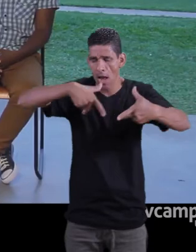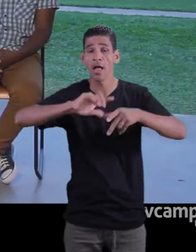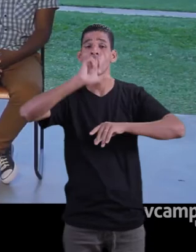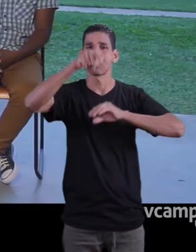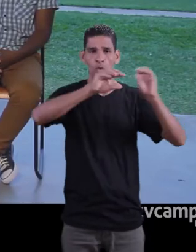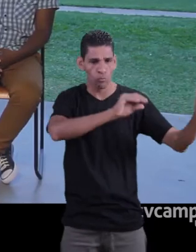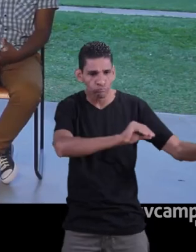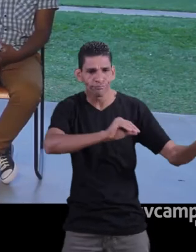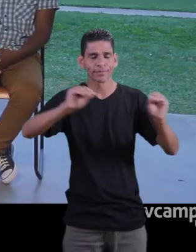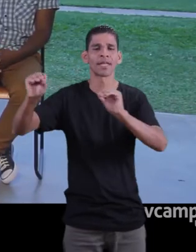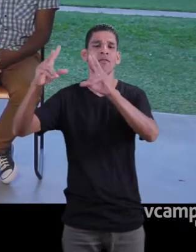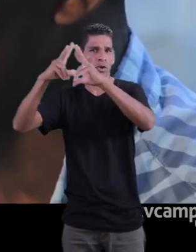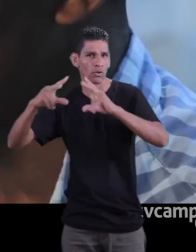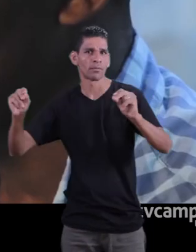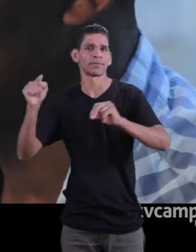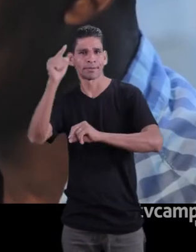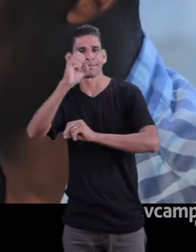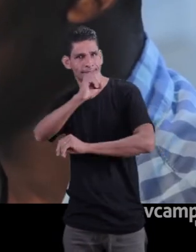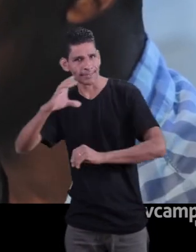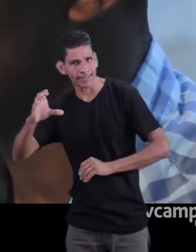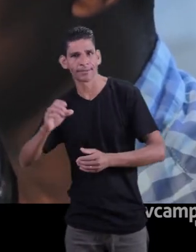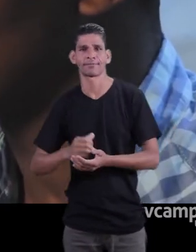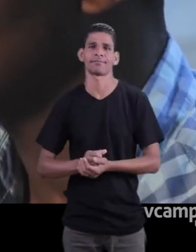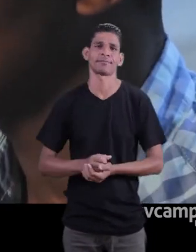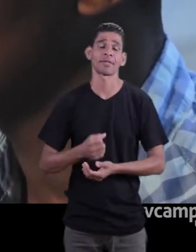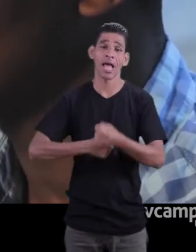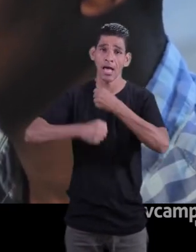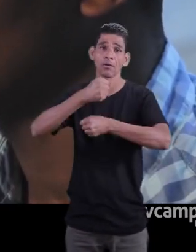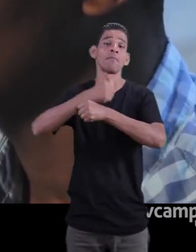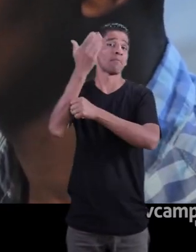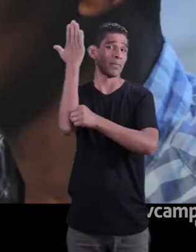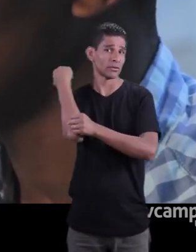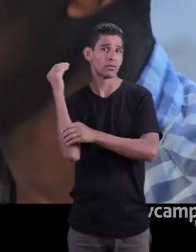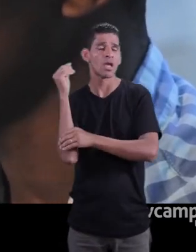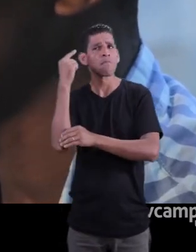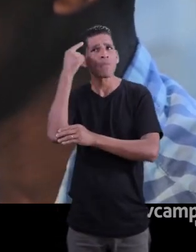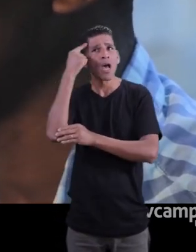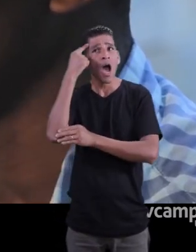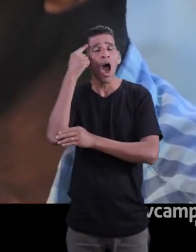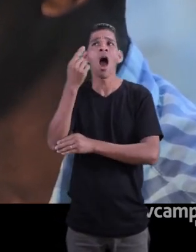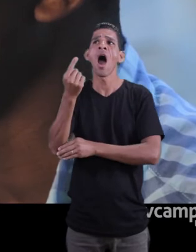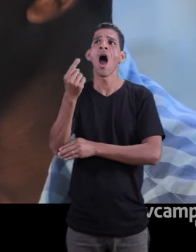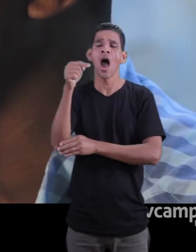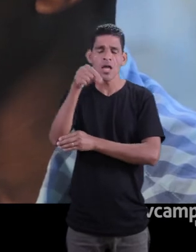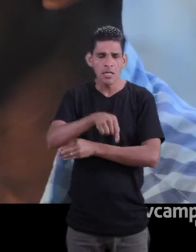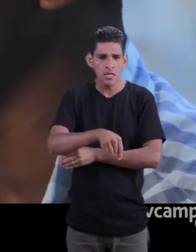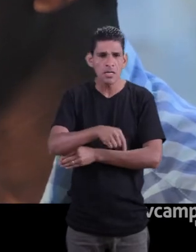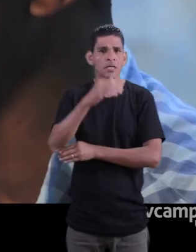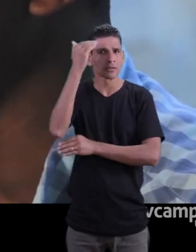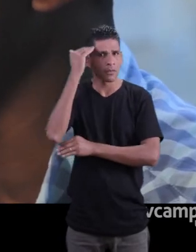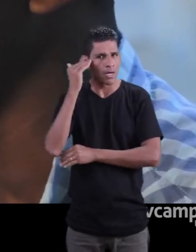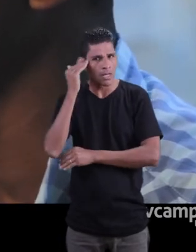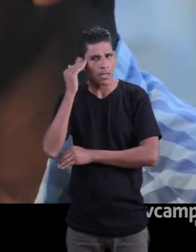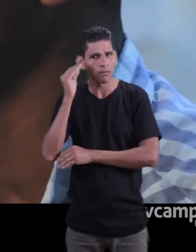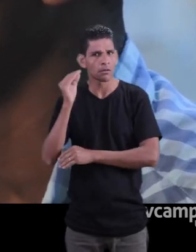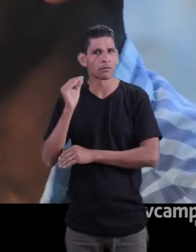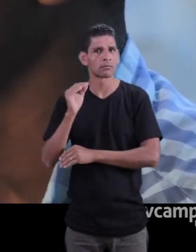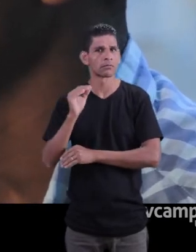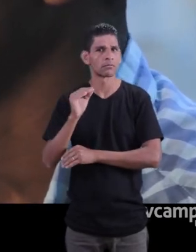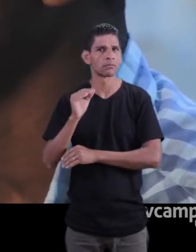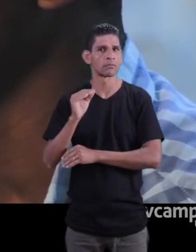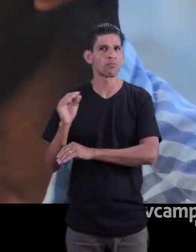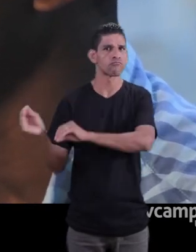Aí eu fui lá no final do ano passado, daí eu acho que uma cidade bem bonita, é tranquila também,